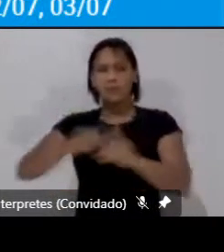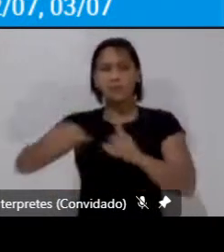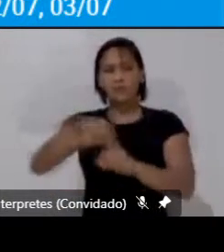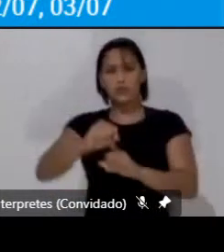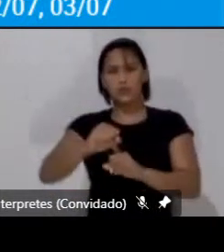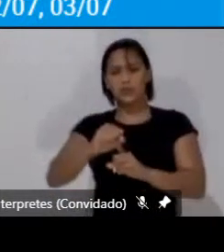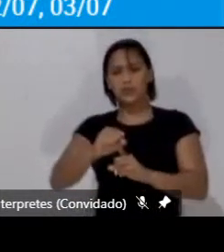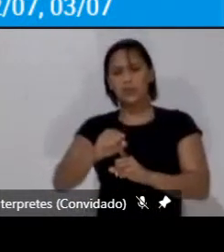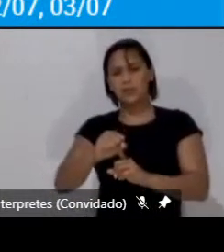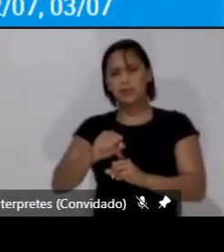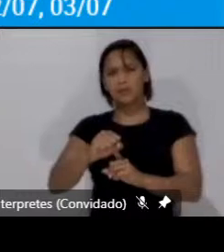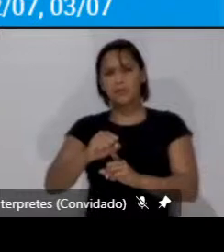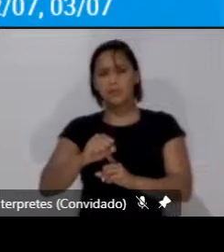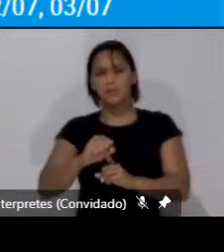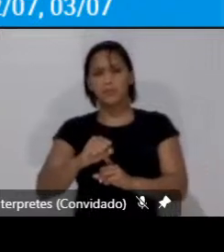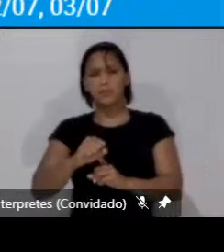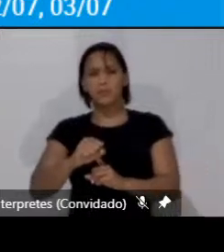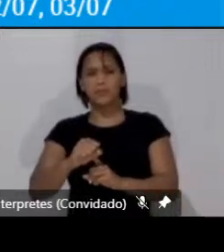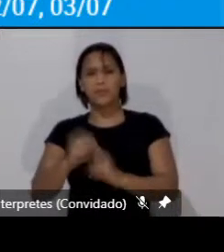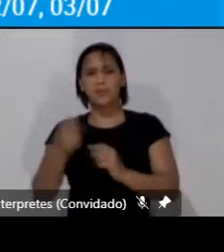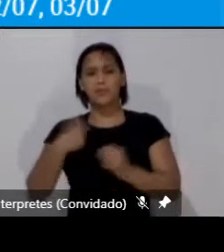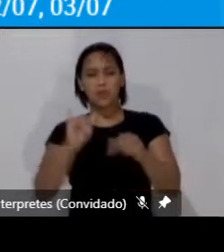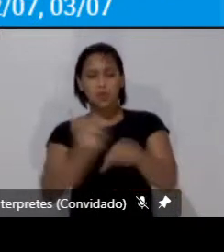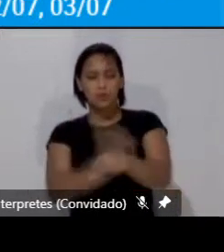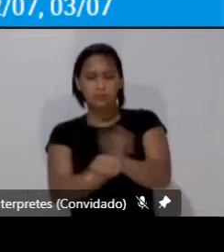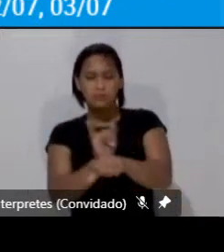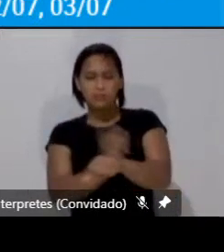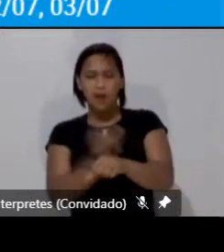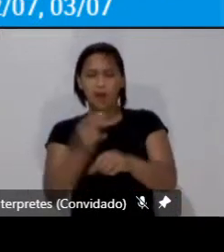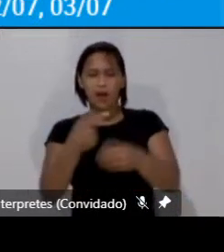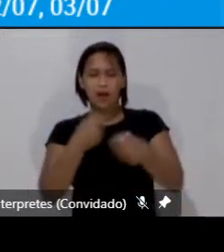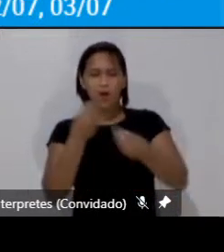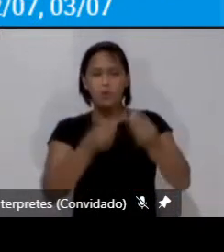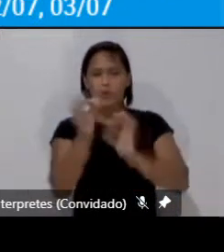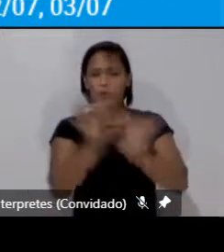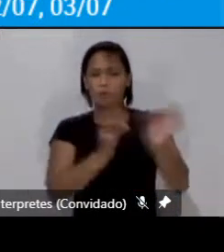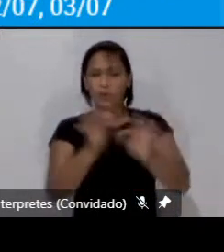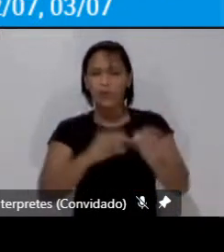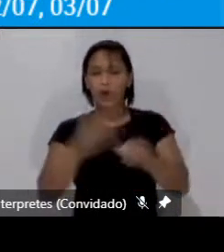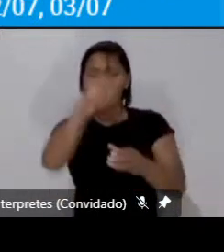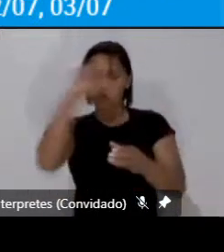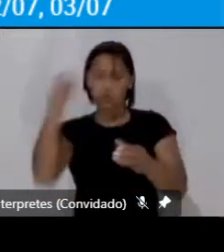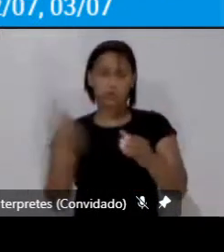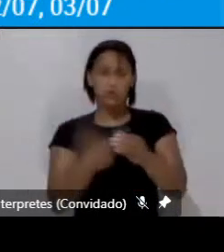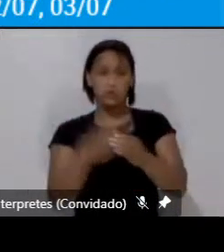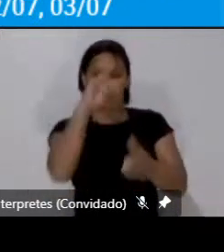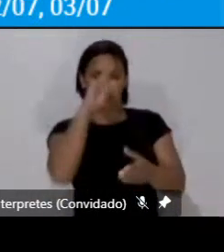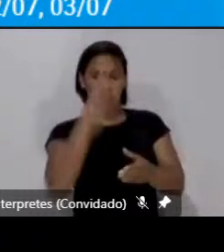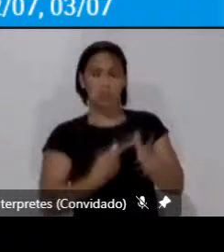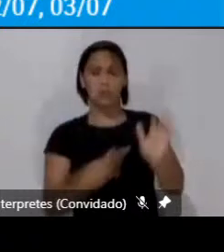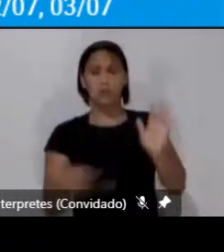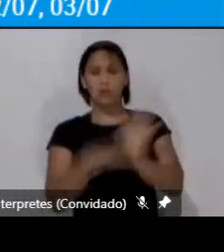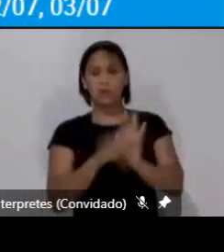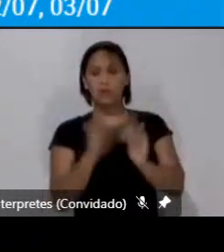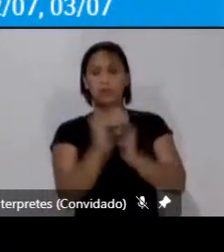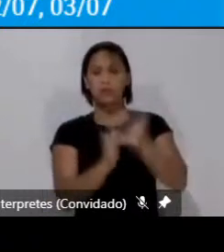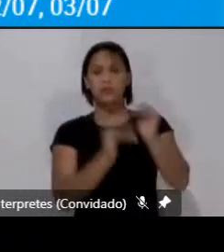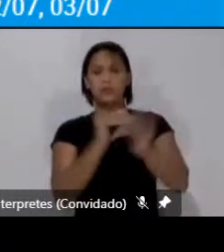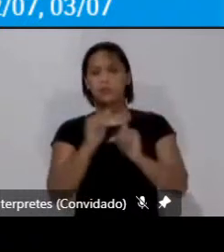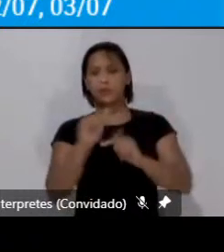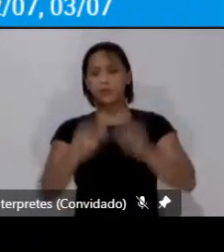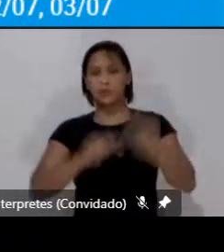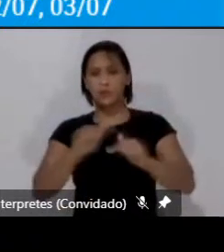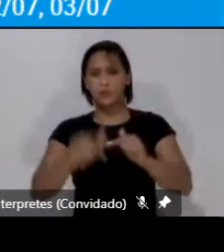esquemas para a autonomia do próprio desenvolvimento do trabalho